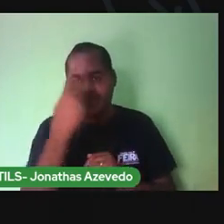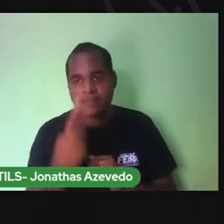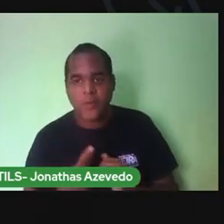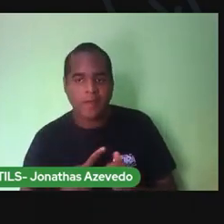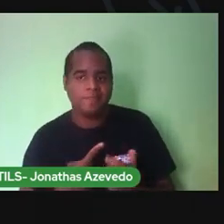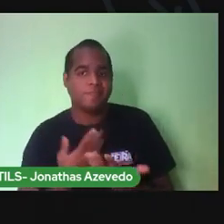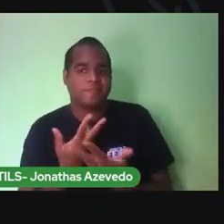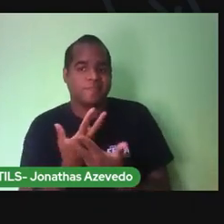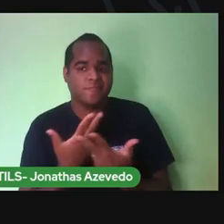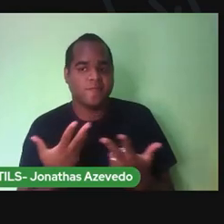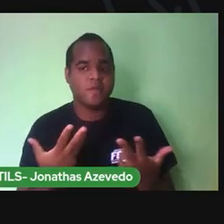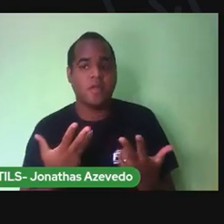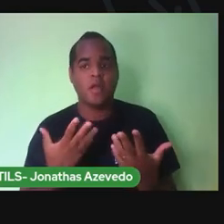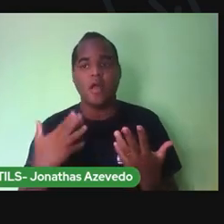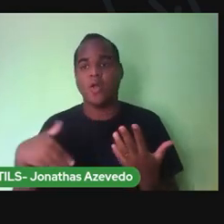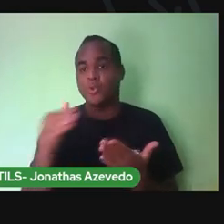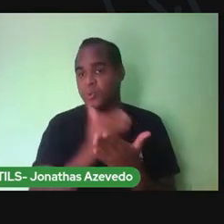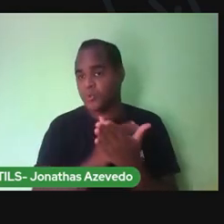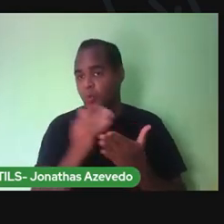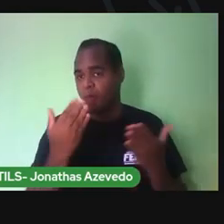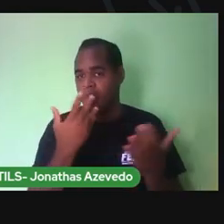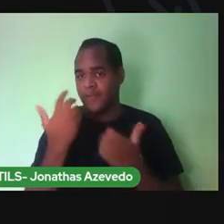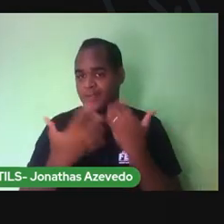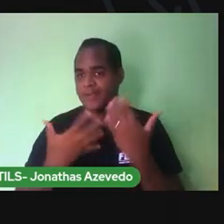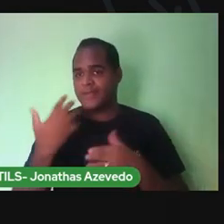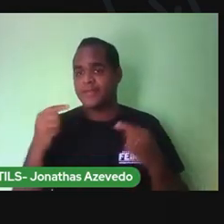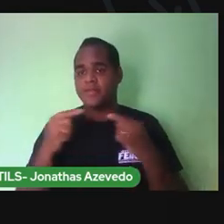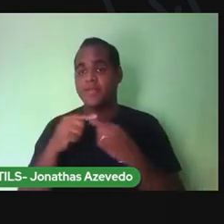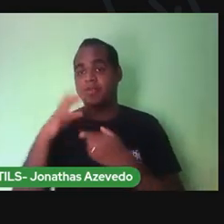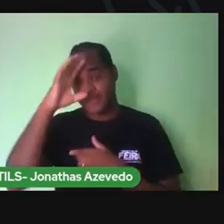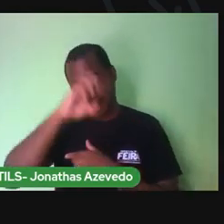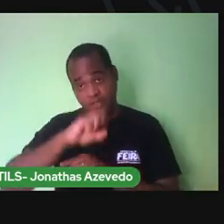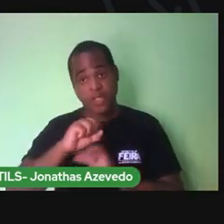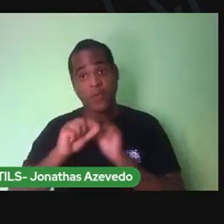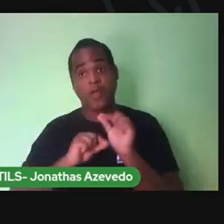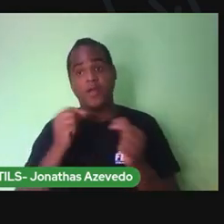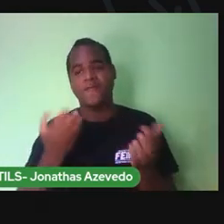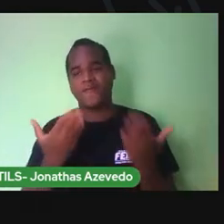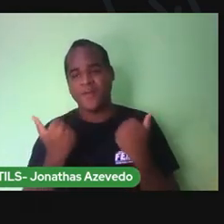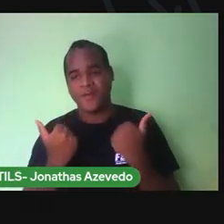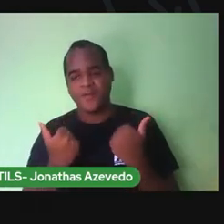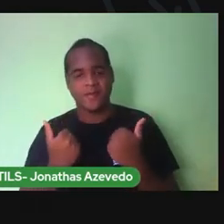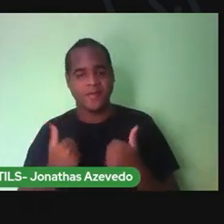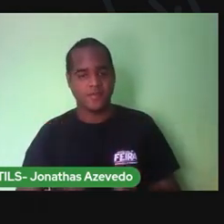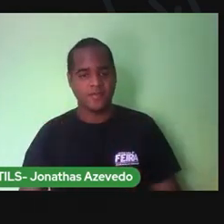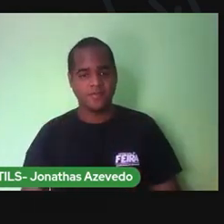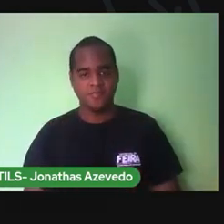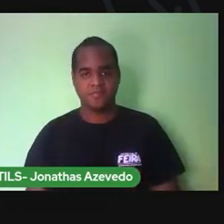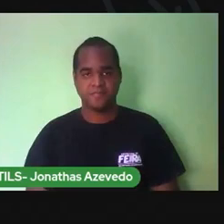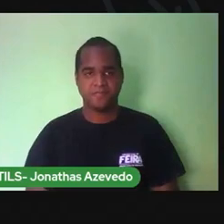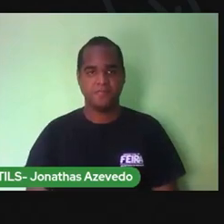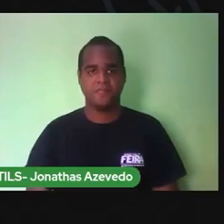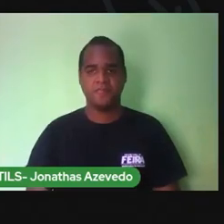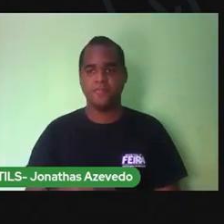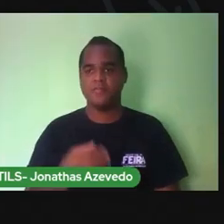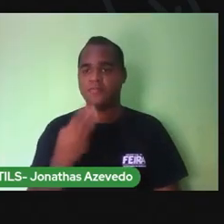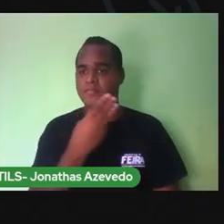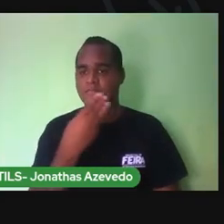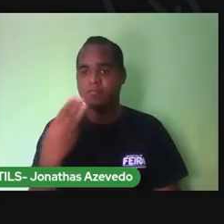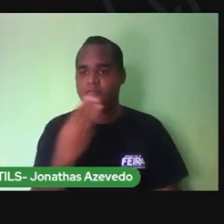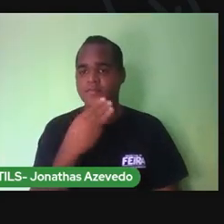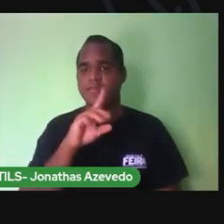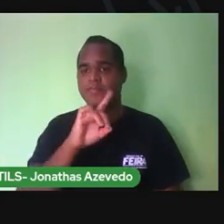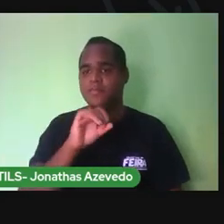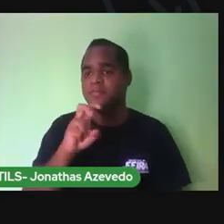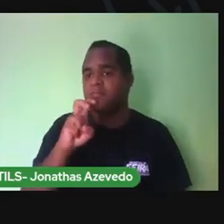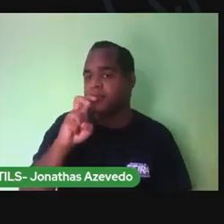começar esse aprendizado agora. Vamos lá? Aula 33, dia 5 de